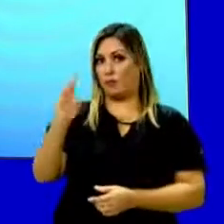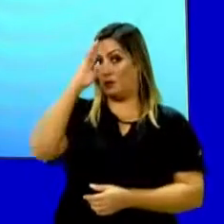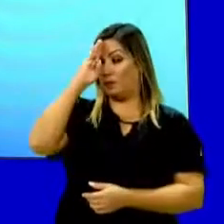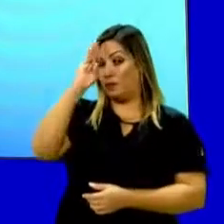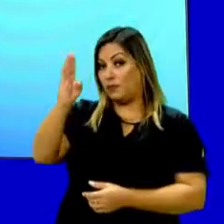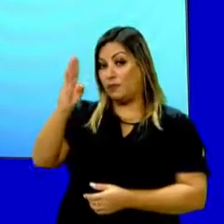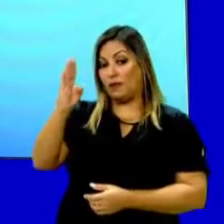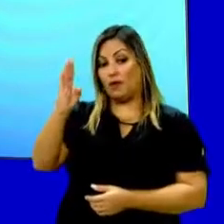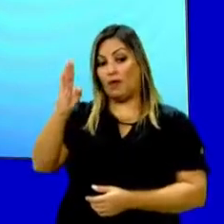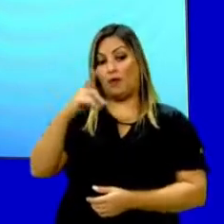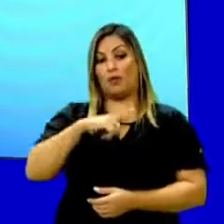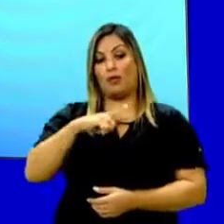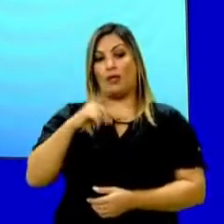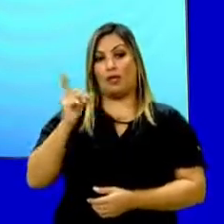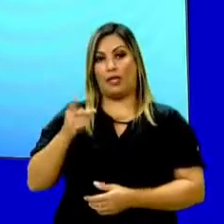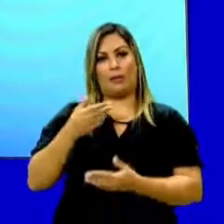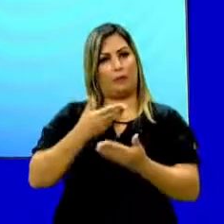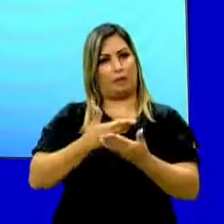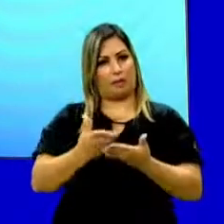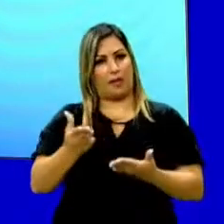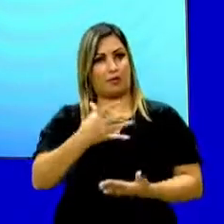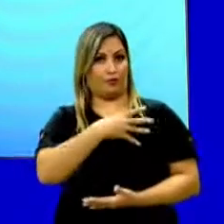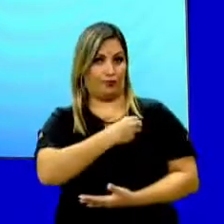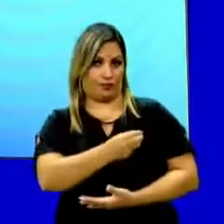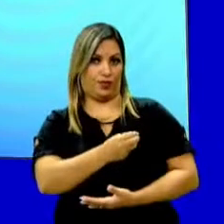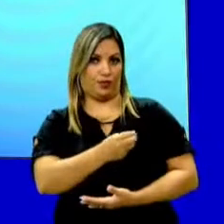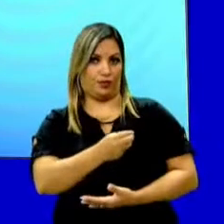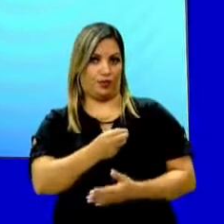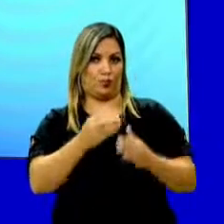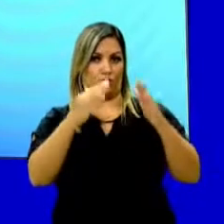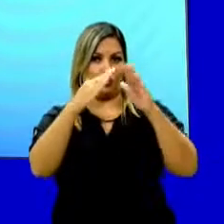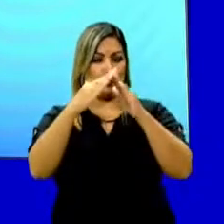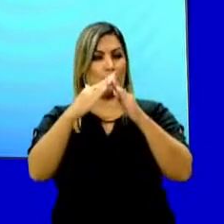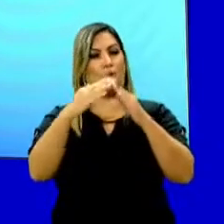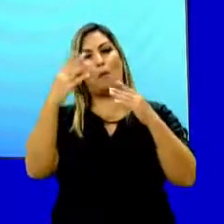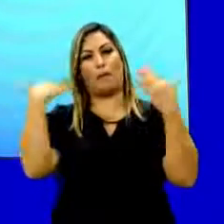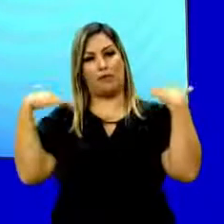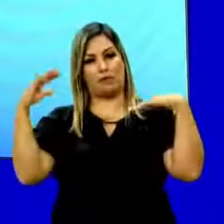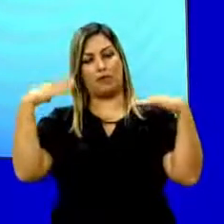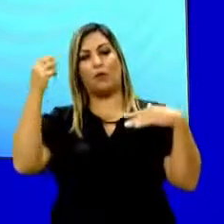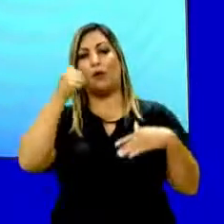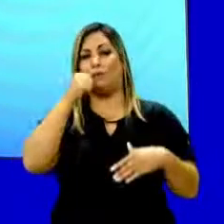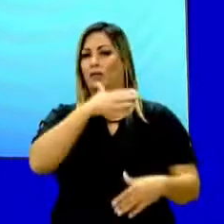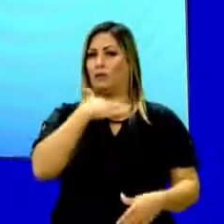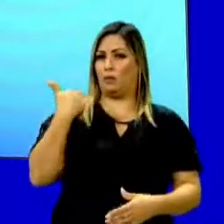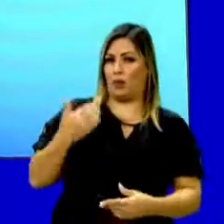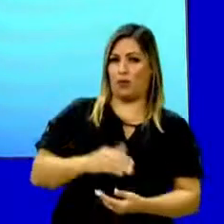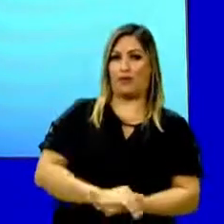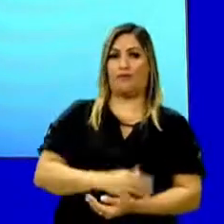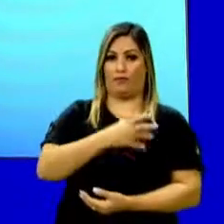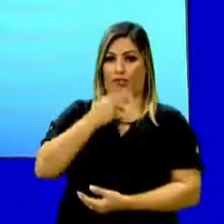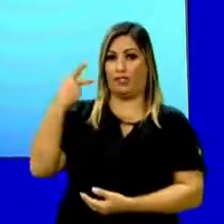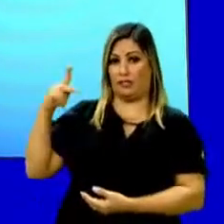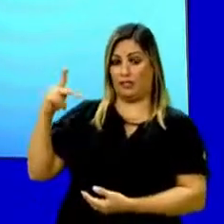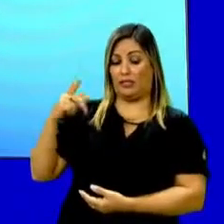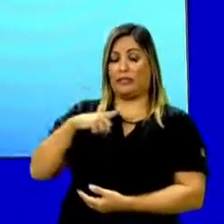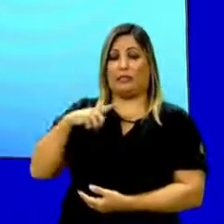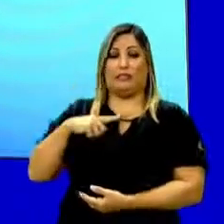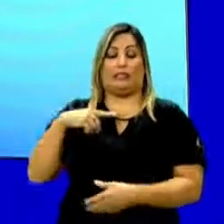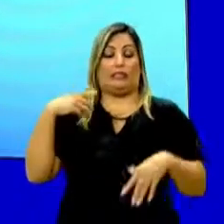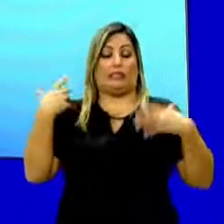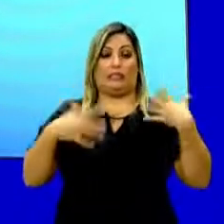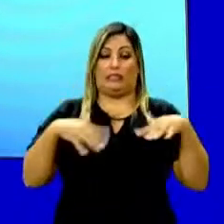principal. Ele perde um dos seus filhos em um acampamento, a menina vem a óbito, e ele fica muito